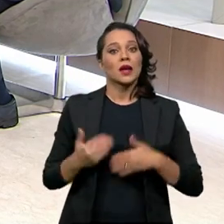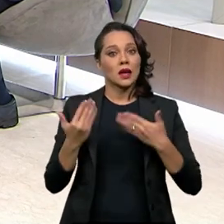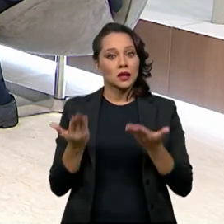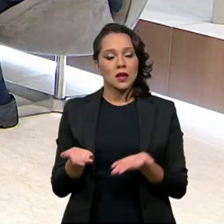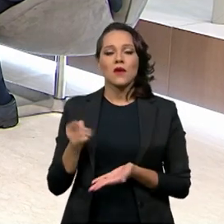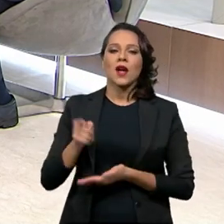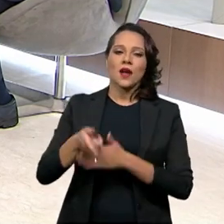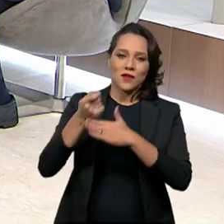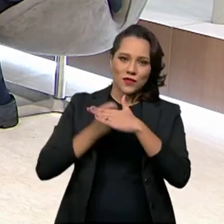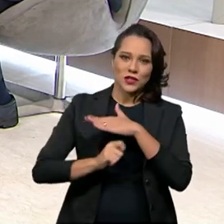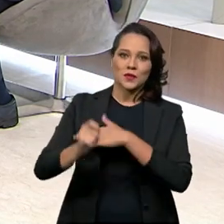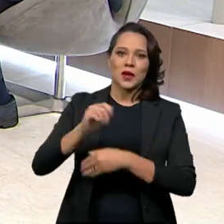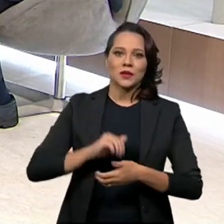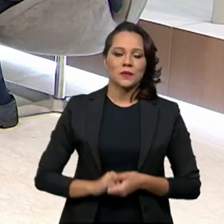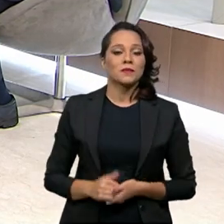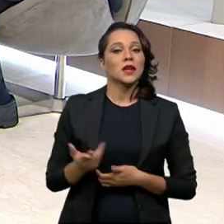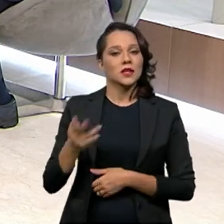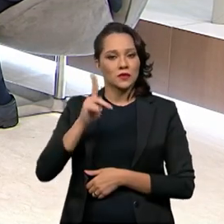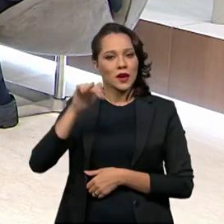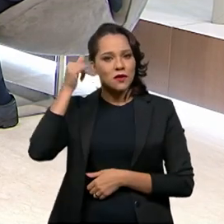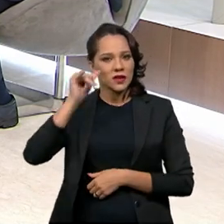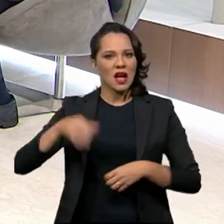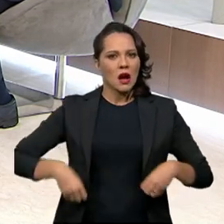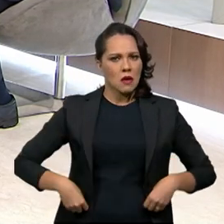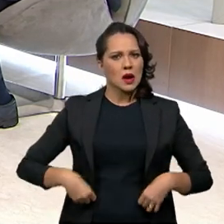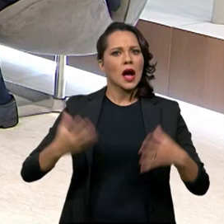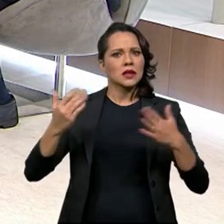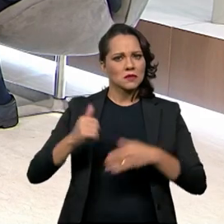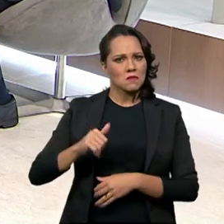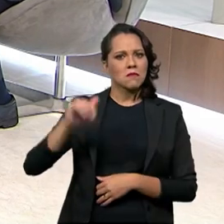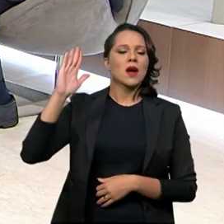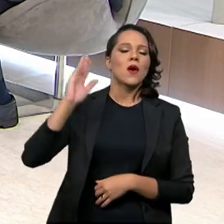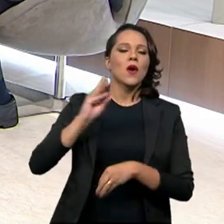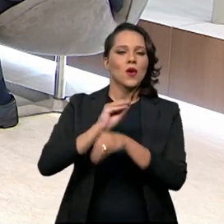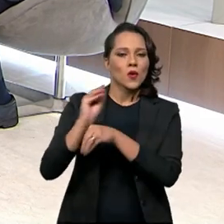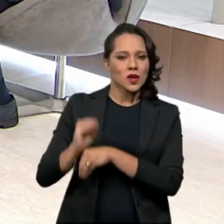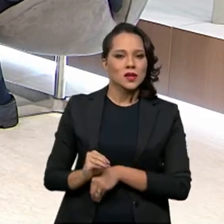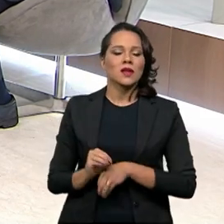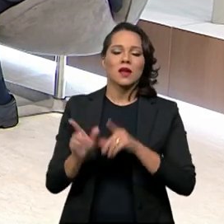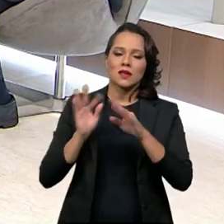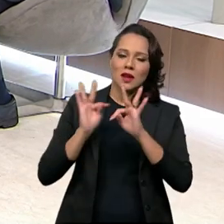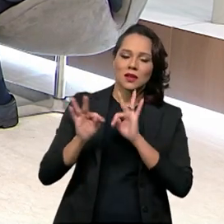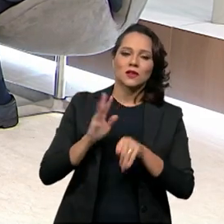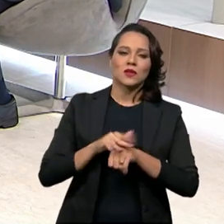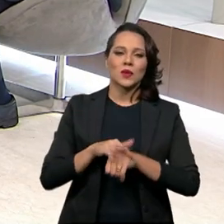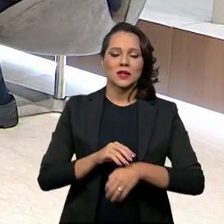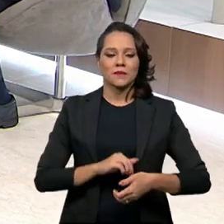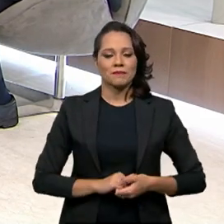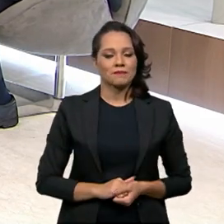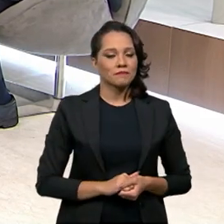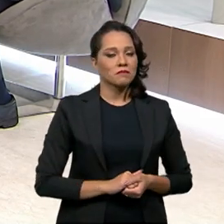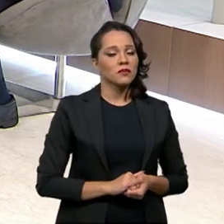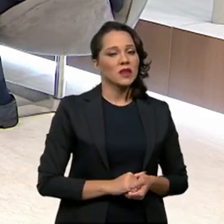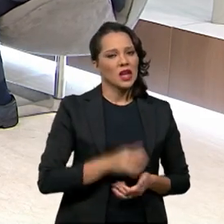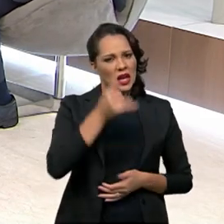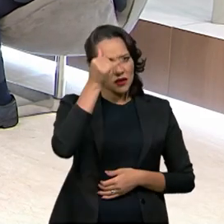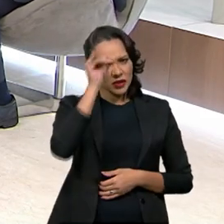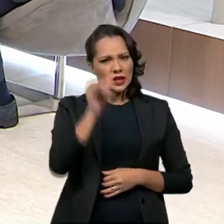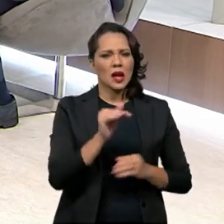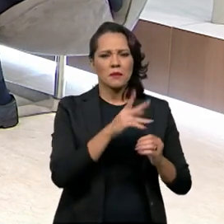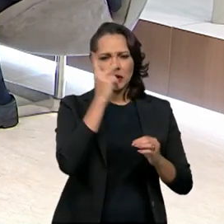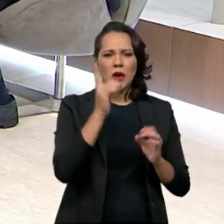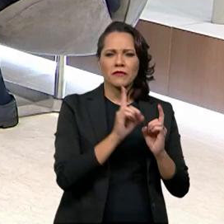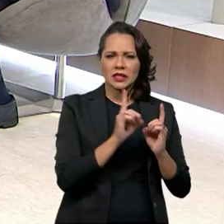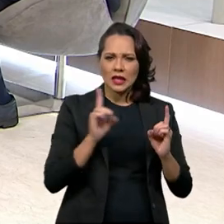verdade, isso é investimento. Isso vai evitar um gasto muito maior cuidando e tratando de doenças. Afastamentos no sistema público de